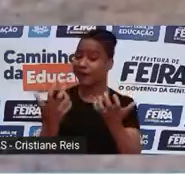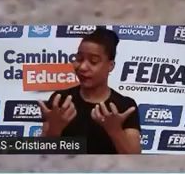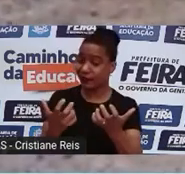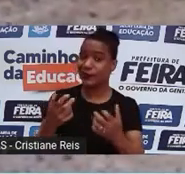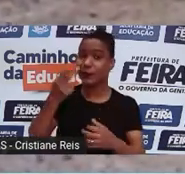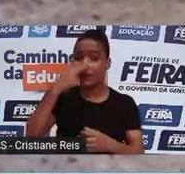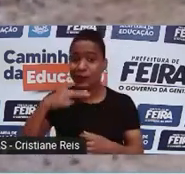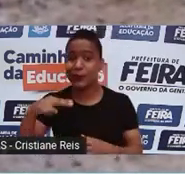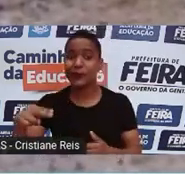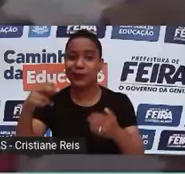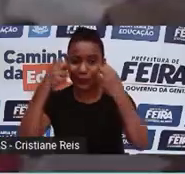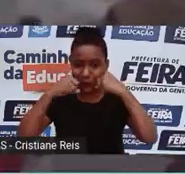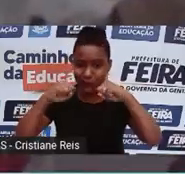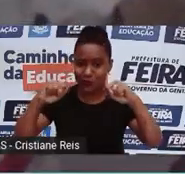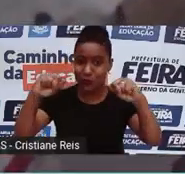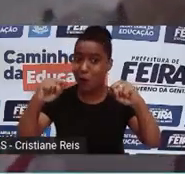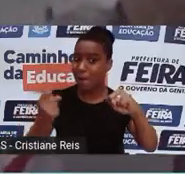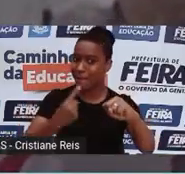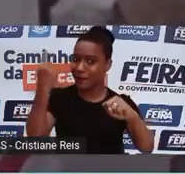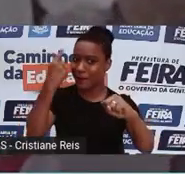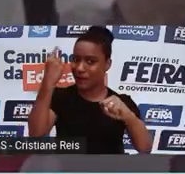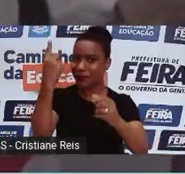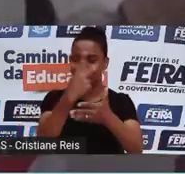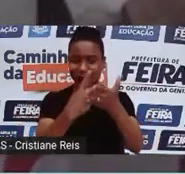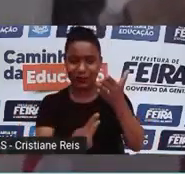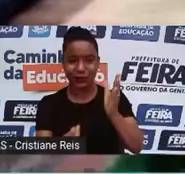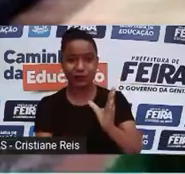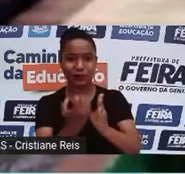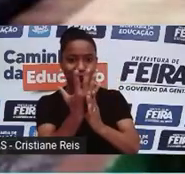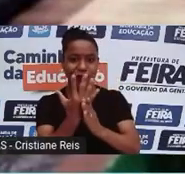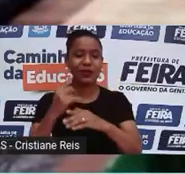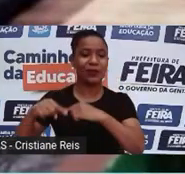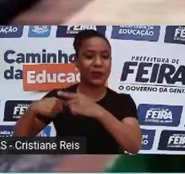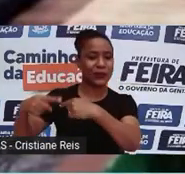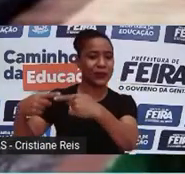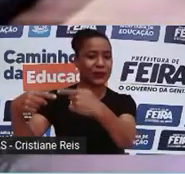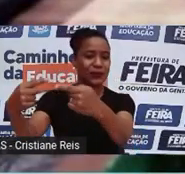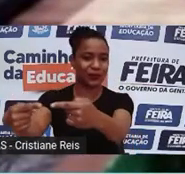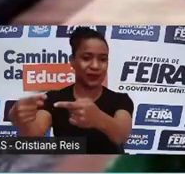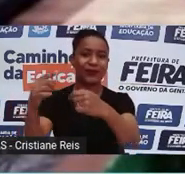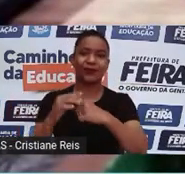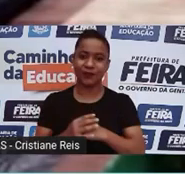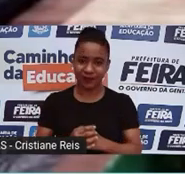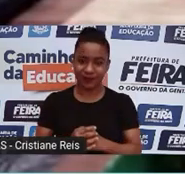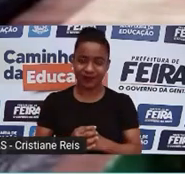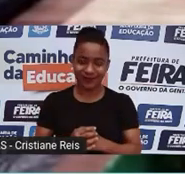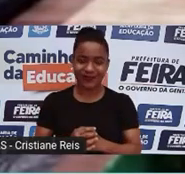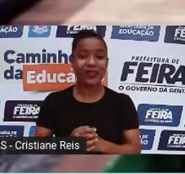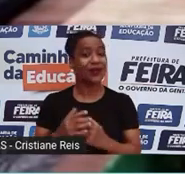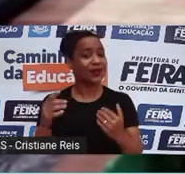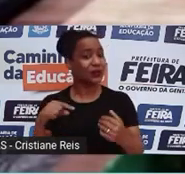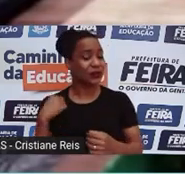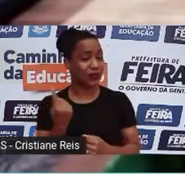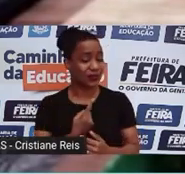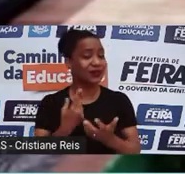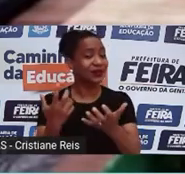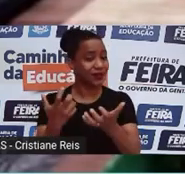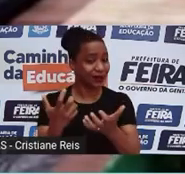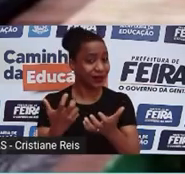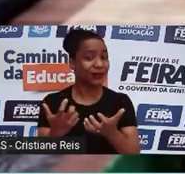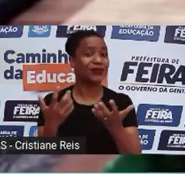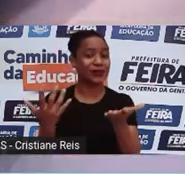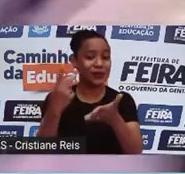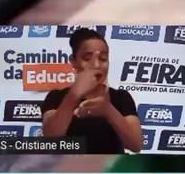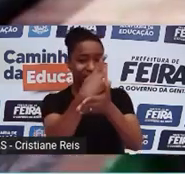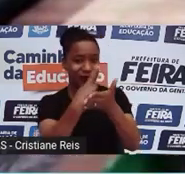como foi a corrida espacial. Esperamos algo como o programa Apolo que literalmente mirava a Lua. Nós esperamos que